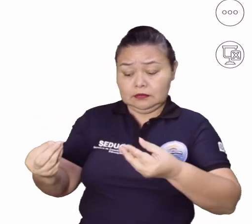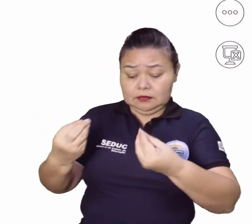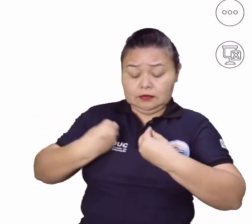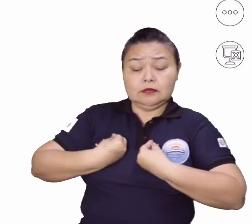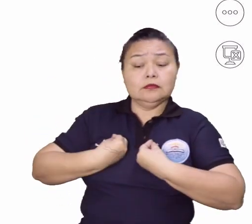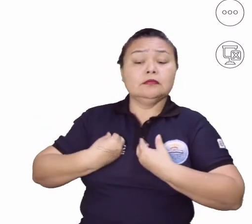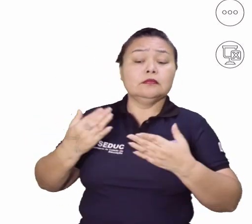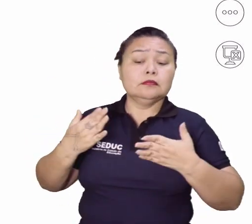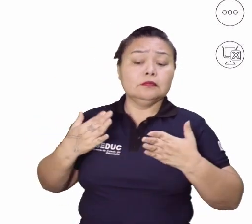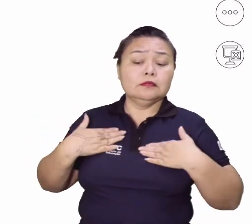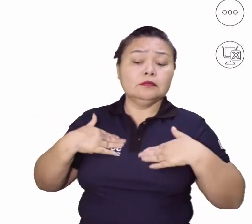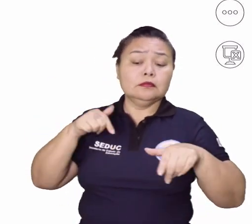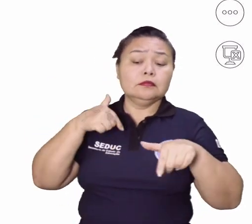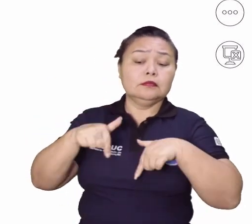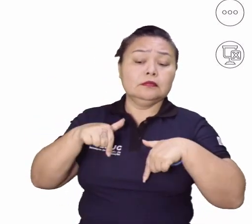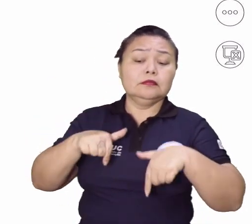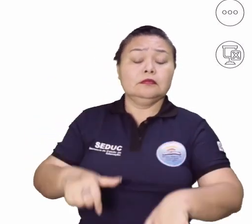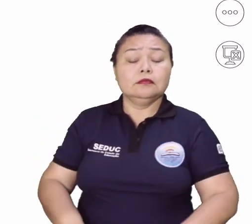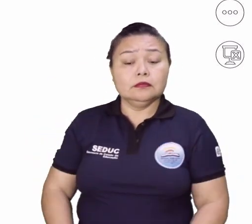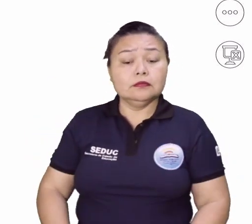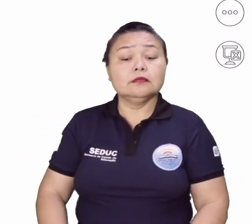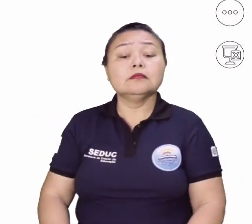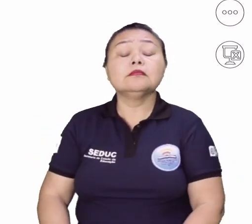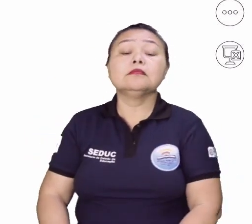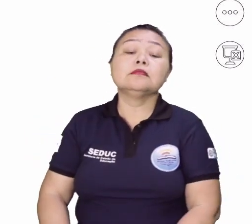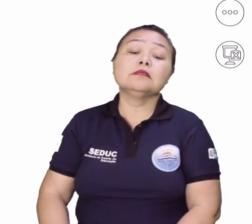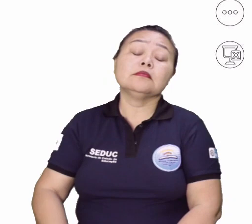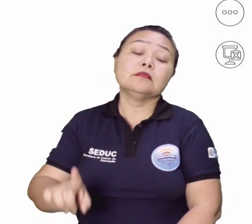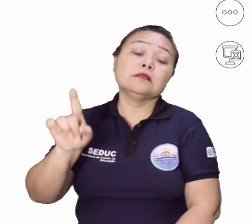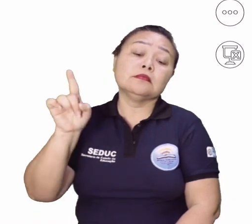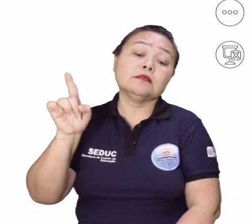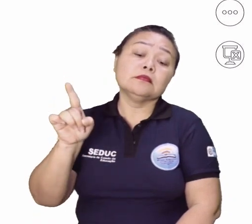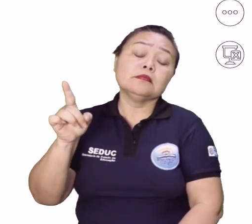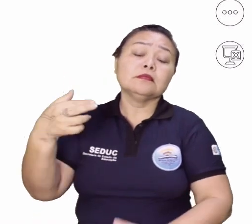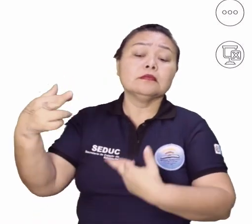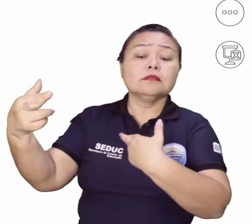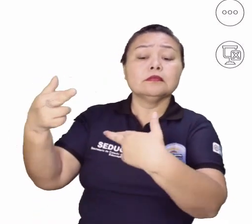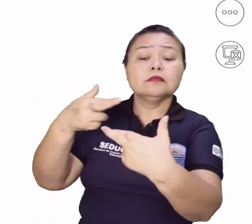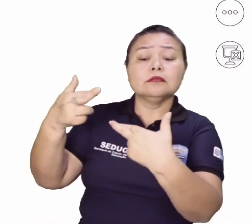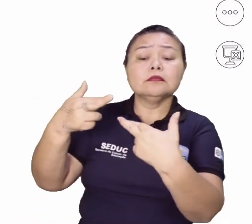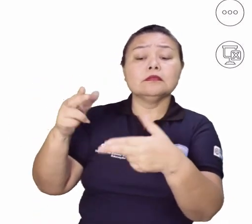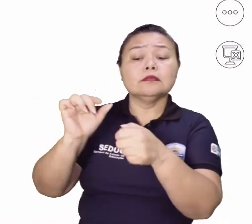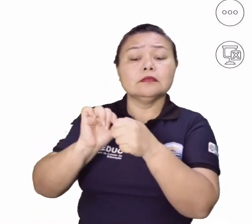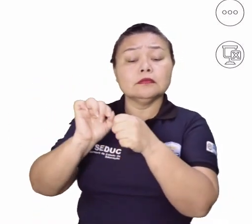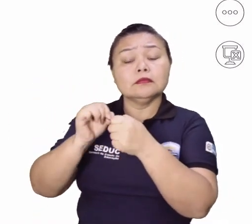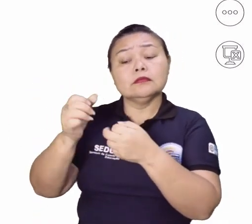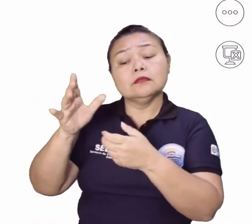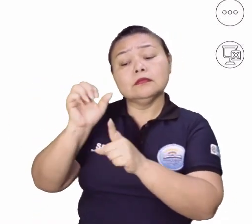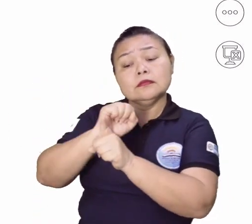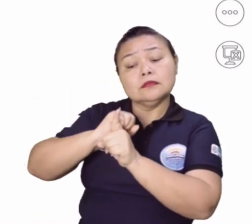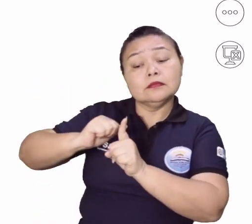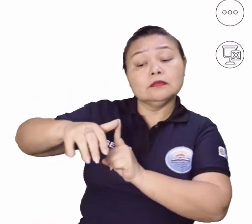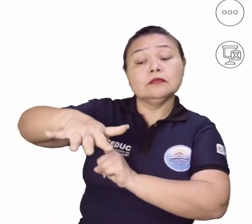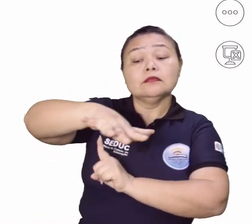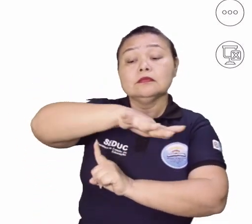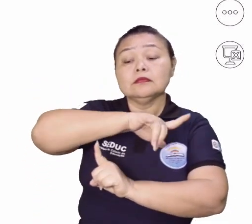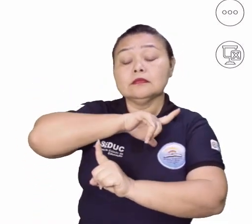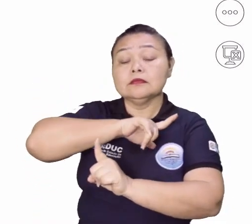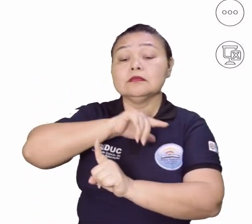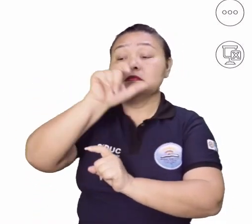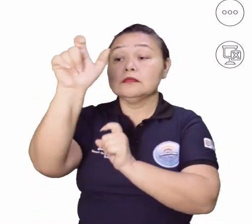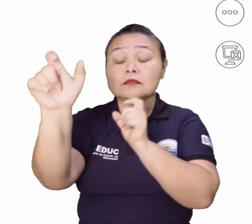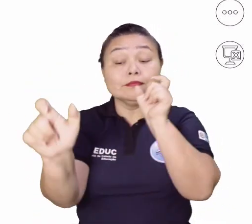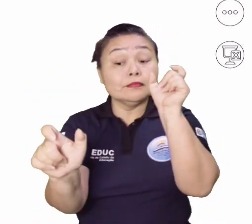colocado, que lhe é atribuído, né? As relações sociais também entre os indivíduos, elas vão sendo